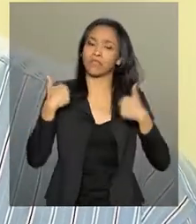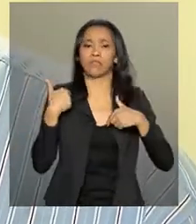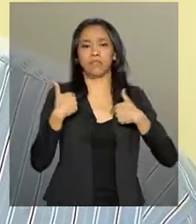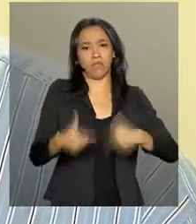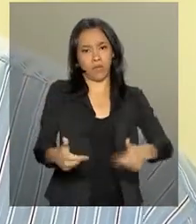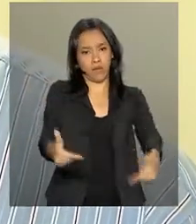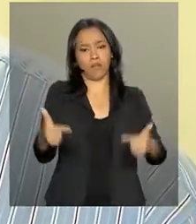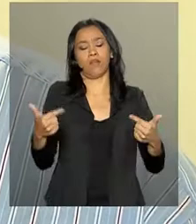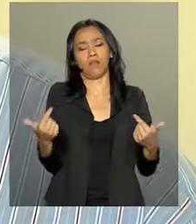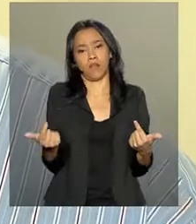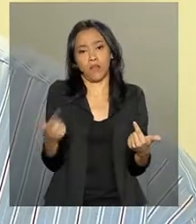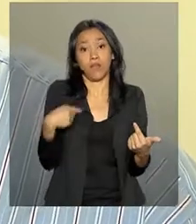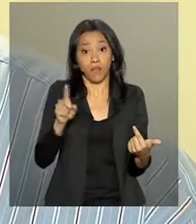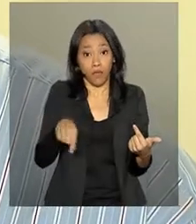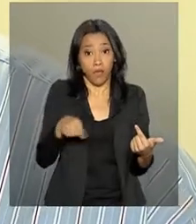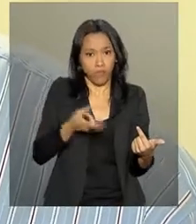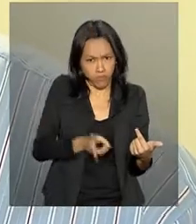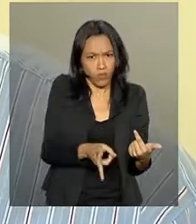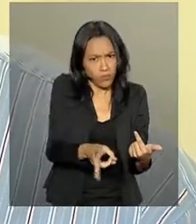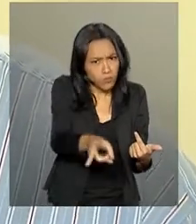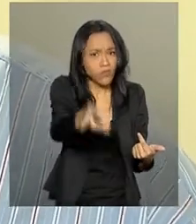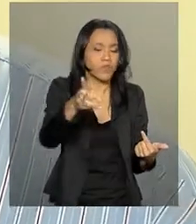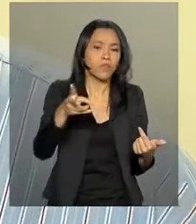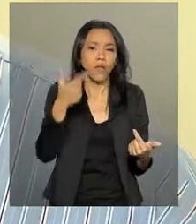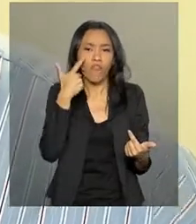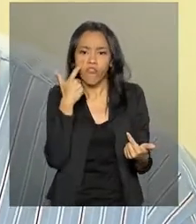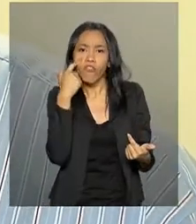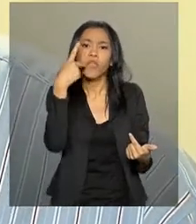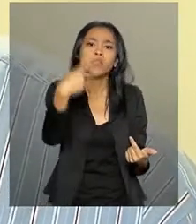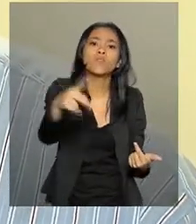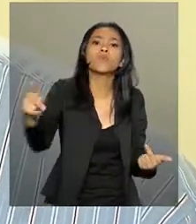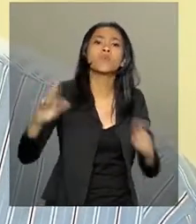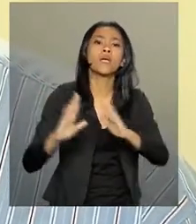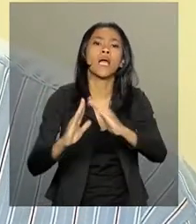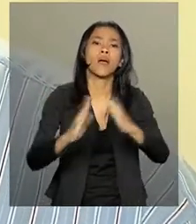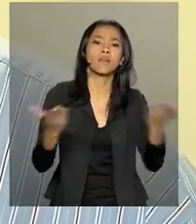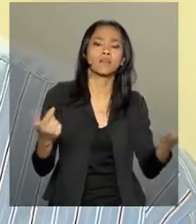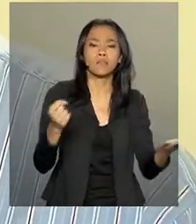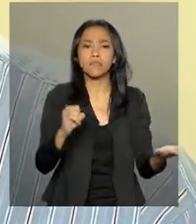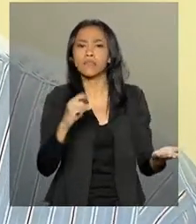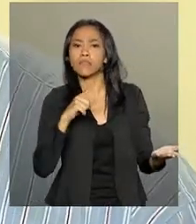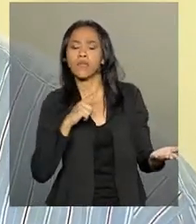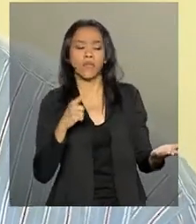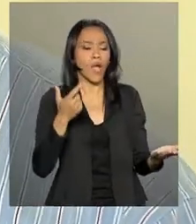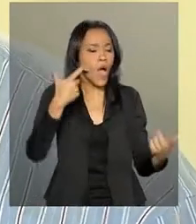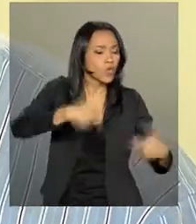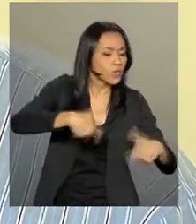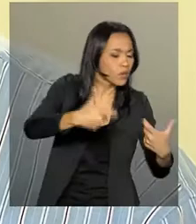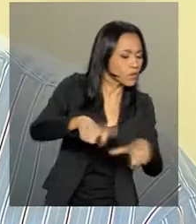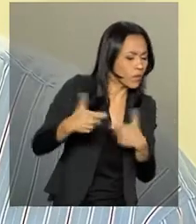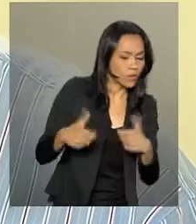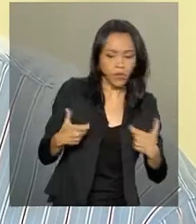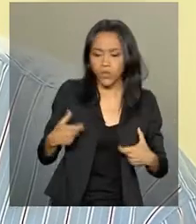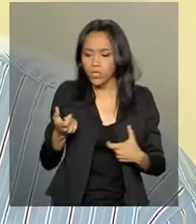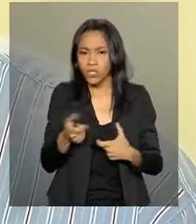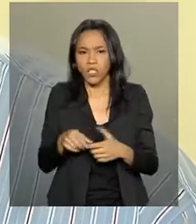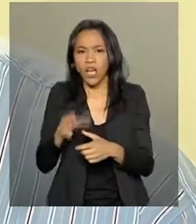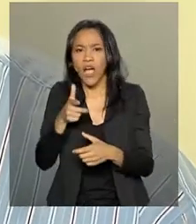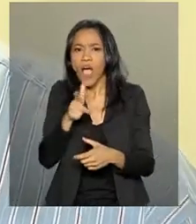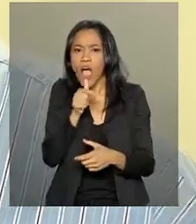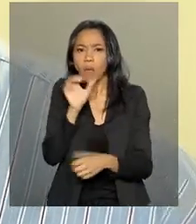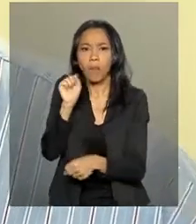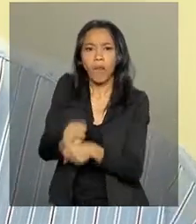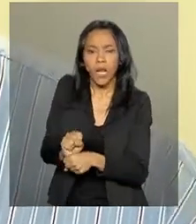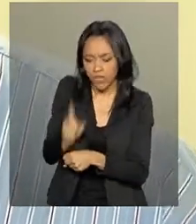enfileirar atividades de trabalho permanente, vistoriando o seu próprio imóvel, verificando onde pode ter um depósito que